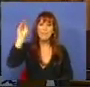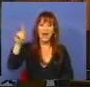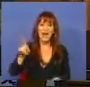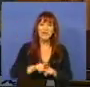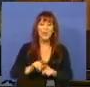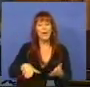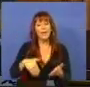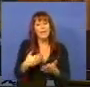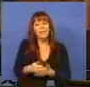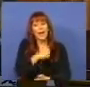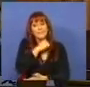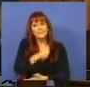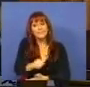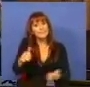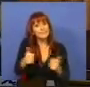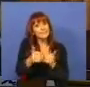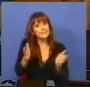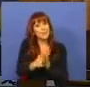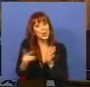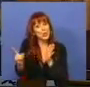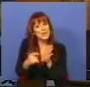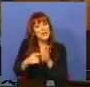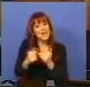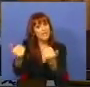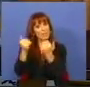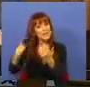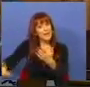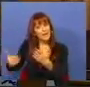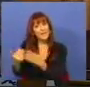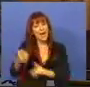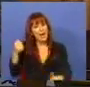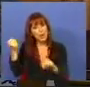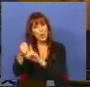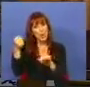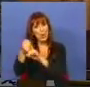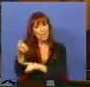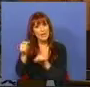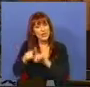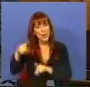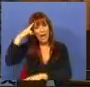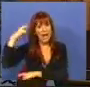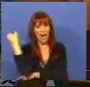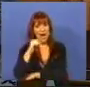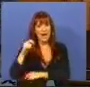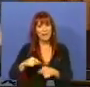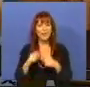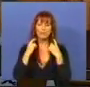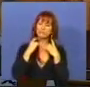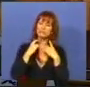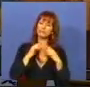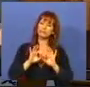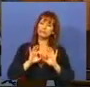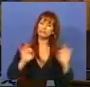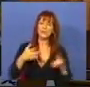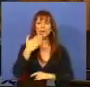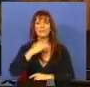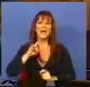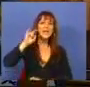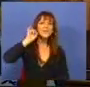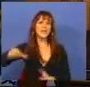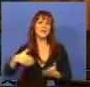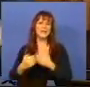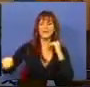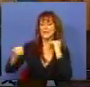deve ceder perante toda a necessidade de informação no combate aos crimes de colarinho branco e na defesa